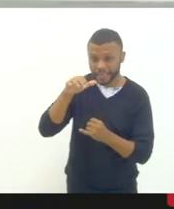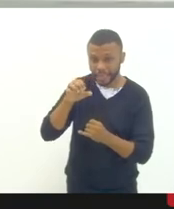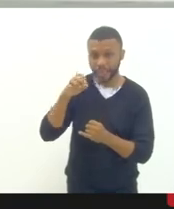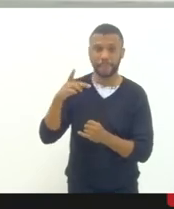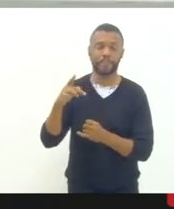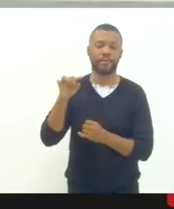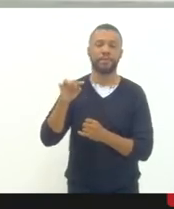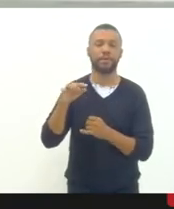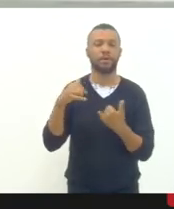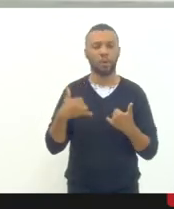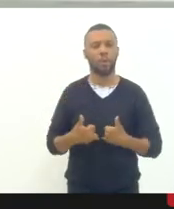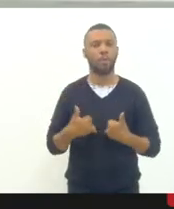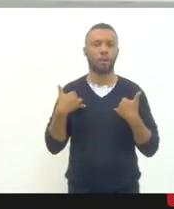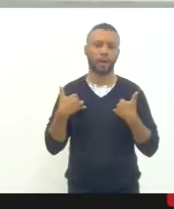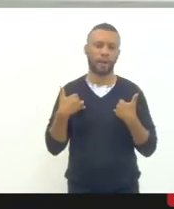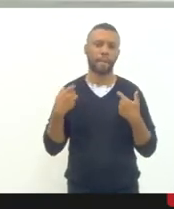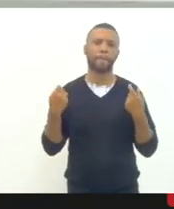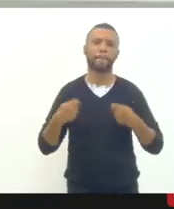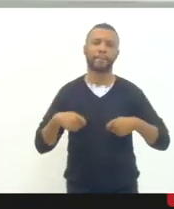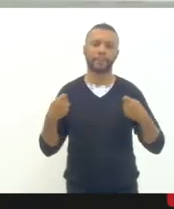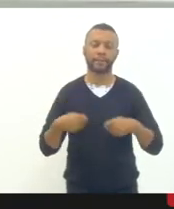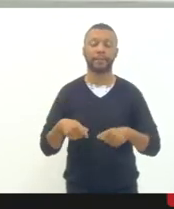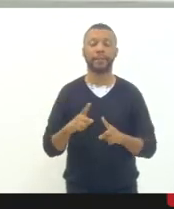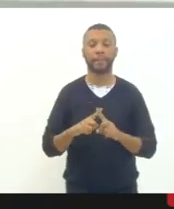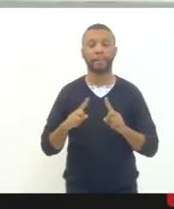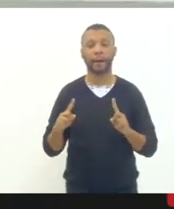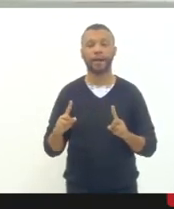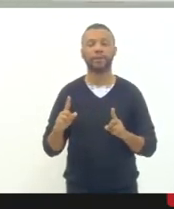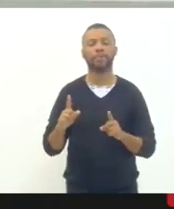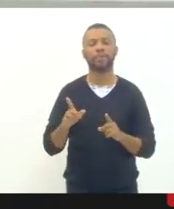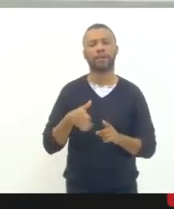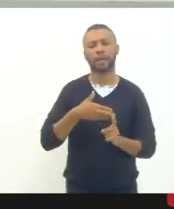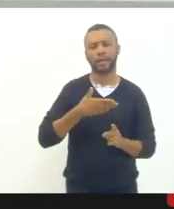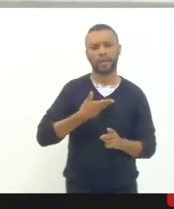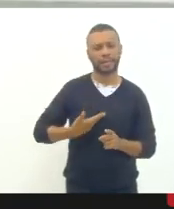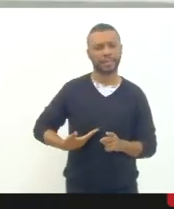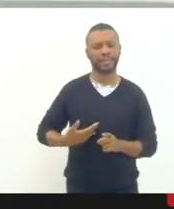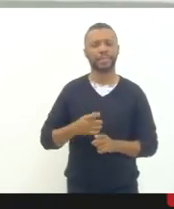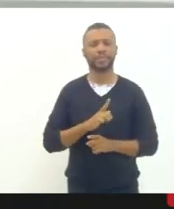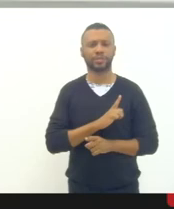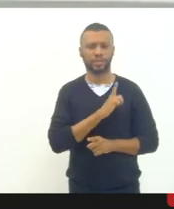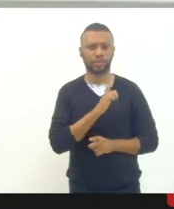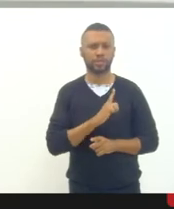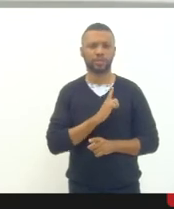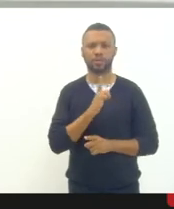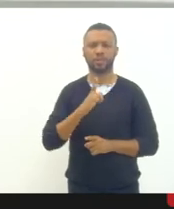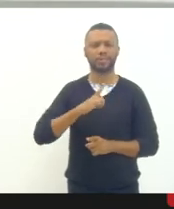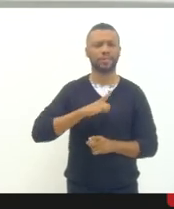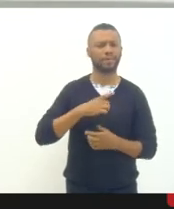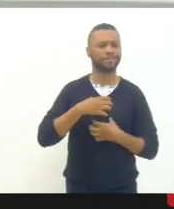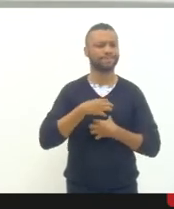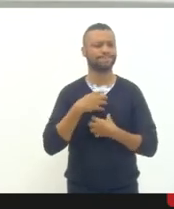mais pelas gestões que estão de forma